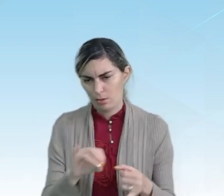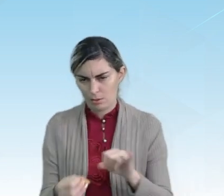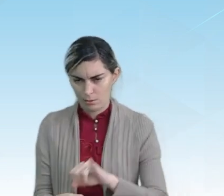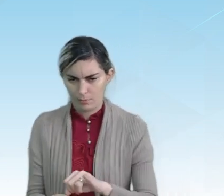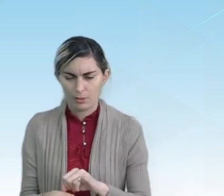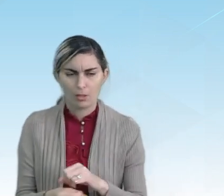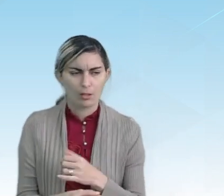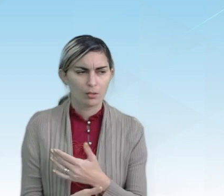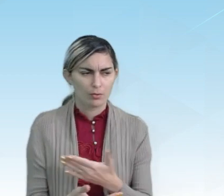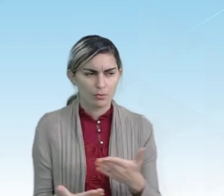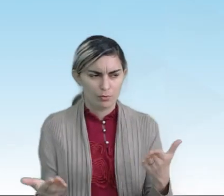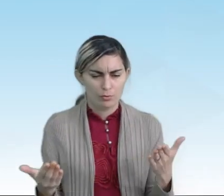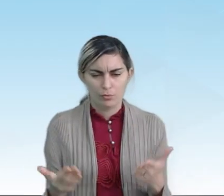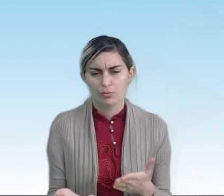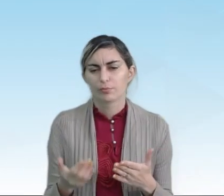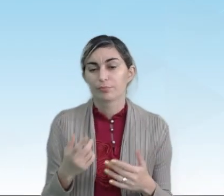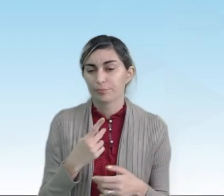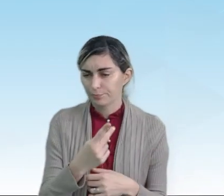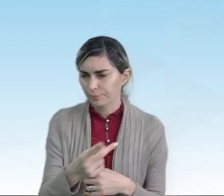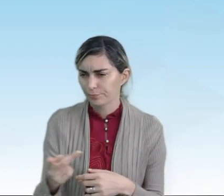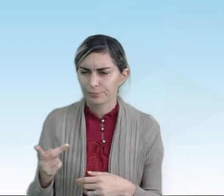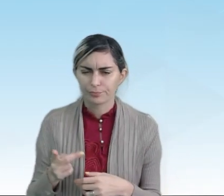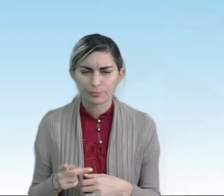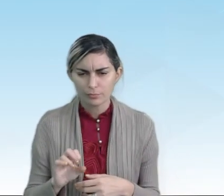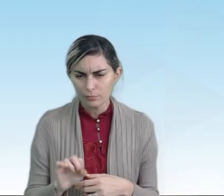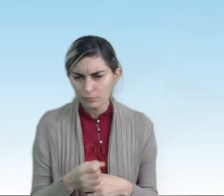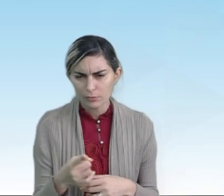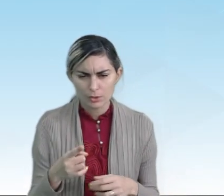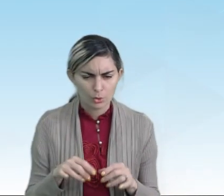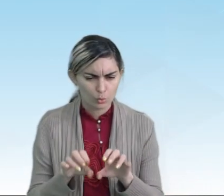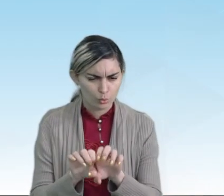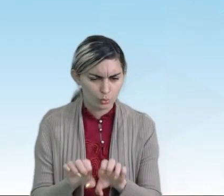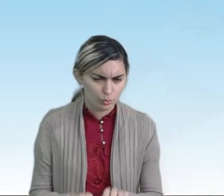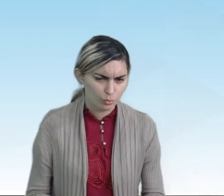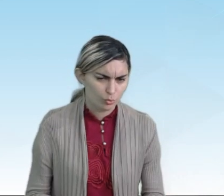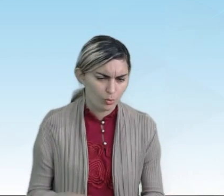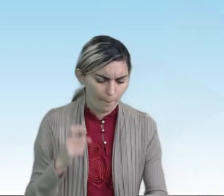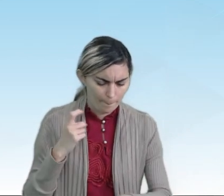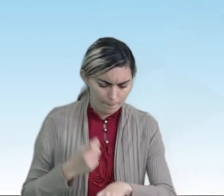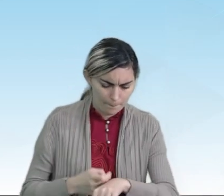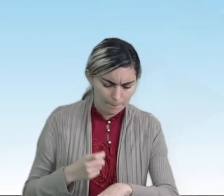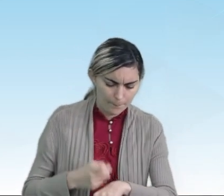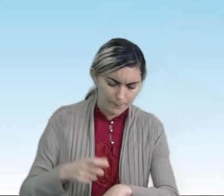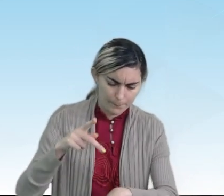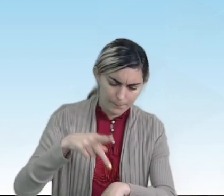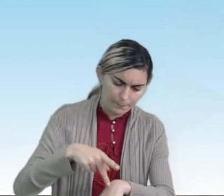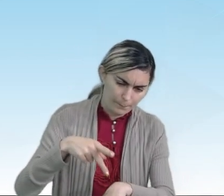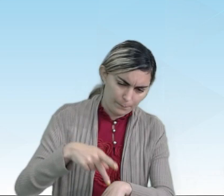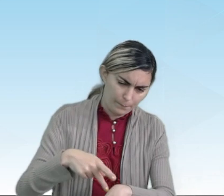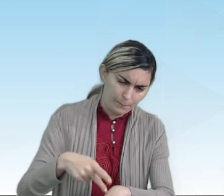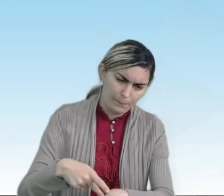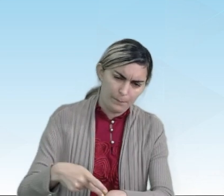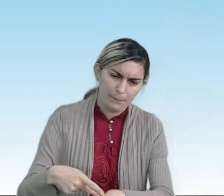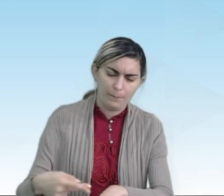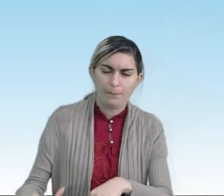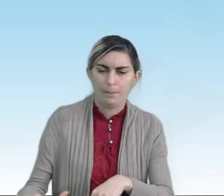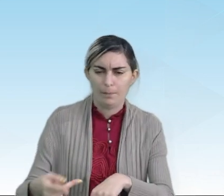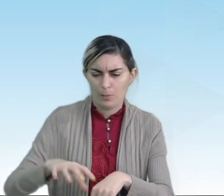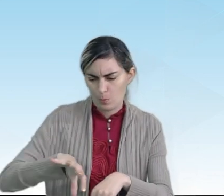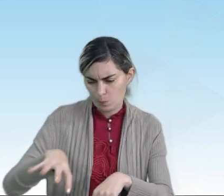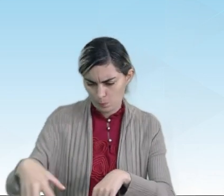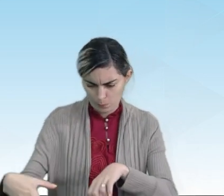Os estromatólitos são estruturas rochosas, estratificadas,